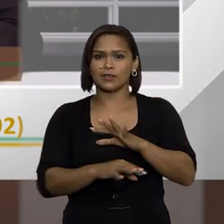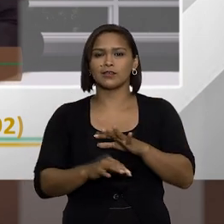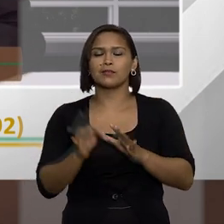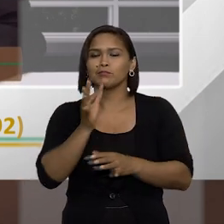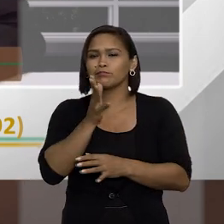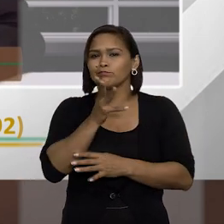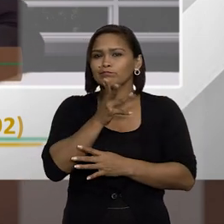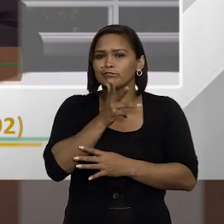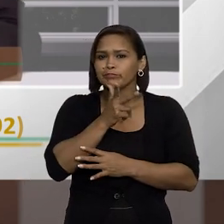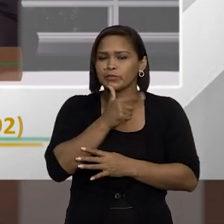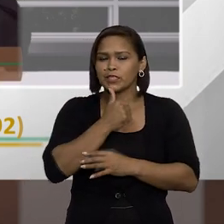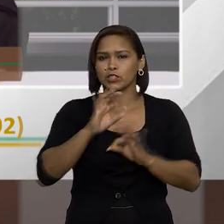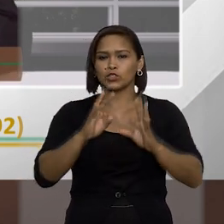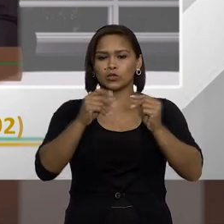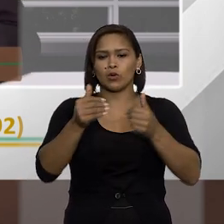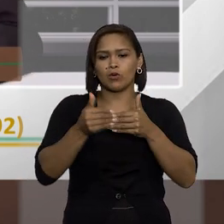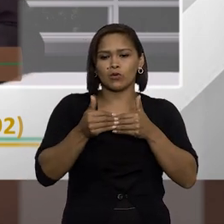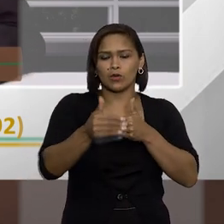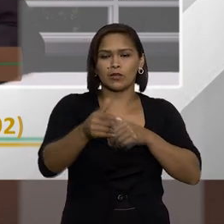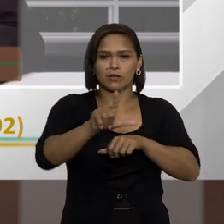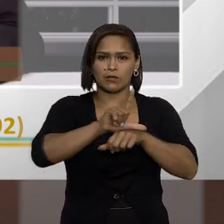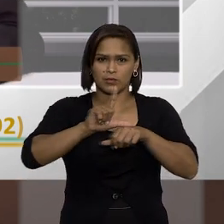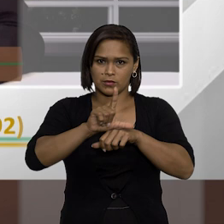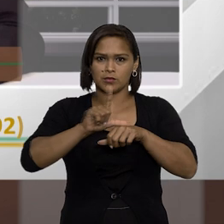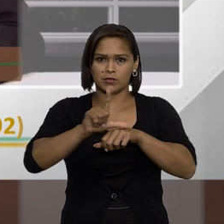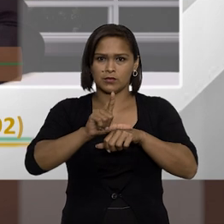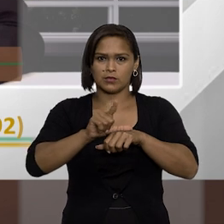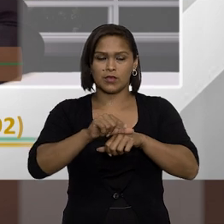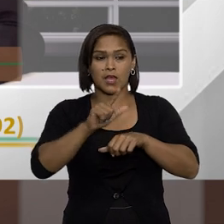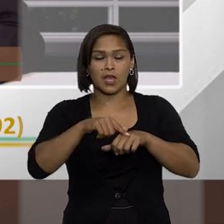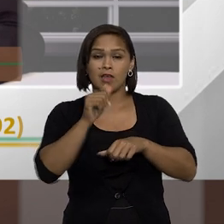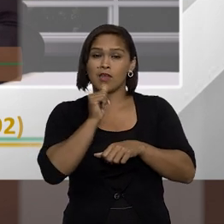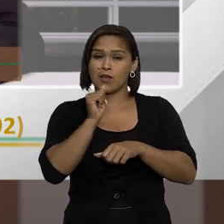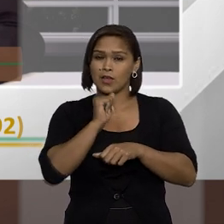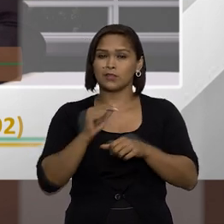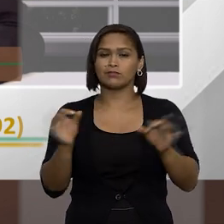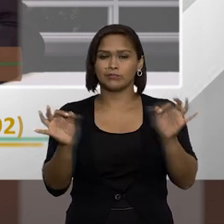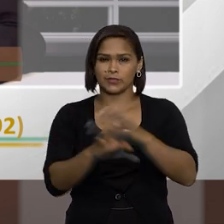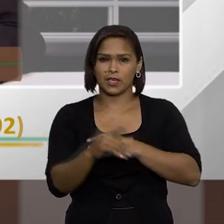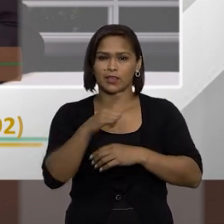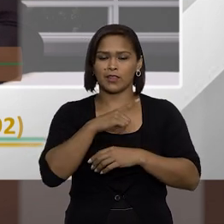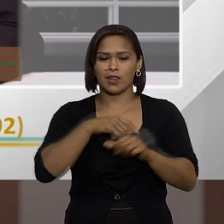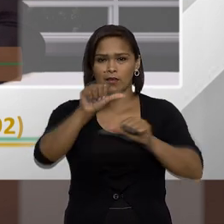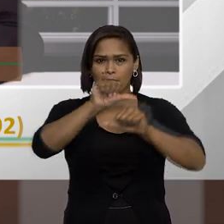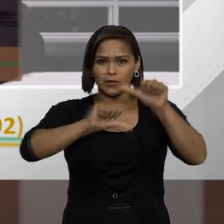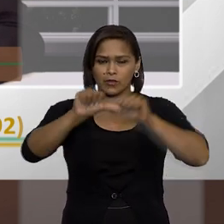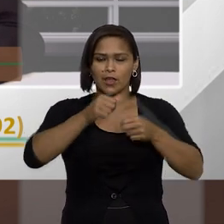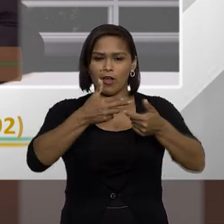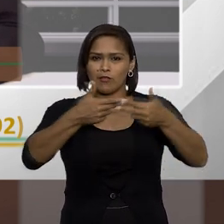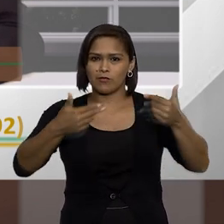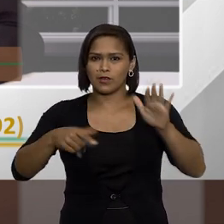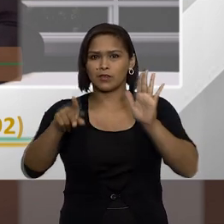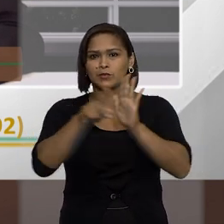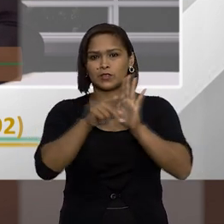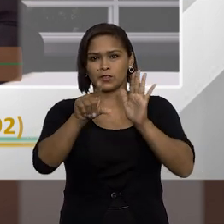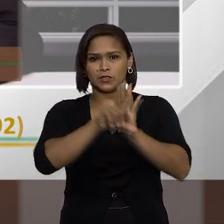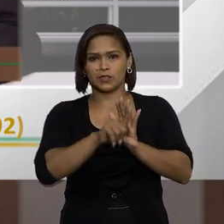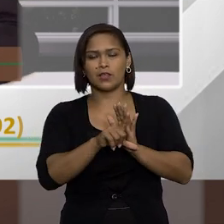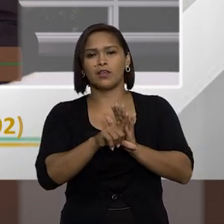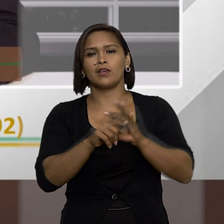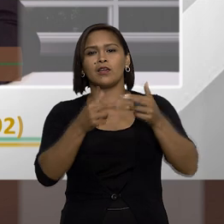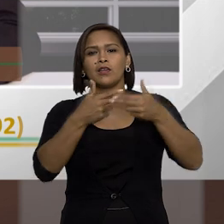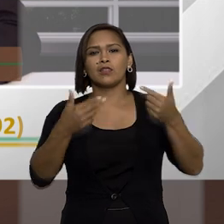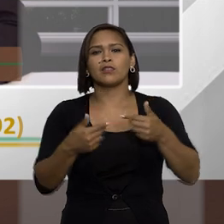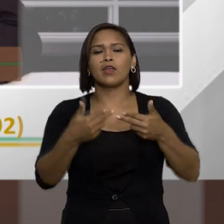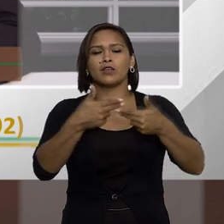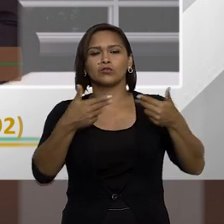retardando um pouco todo o processo legislativo eu ainda acho que teremos sim muitas mudanças no projeto de lei tem